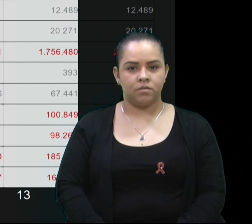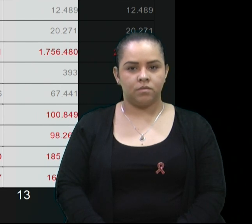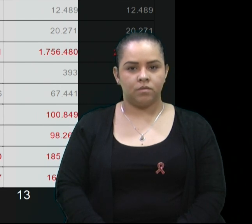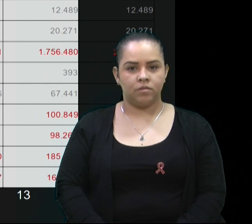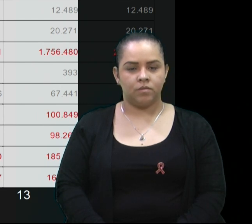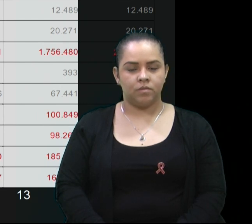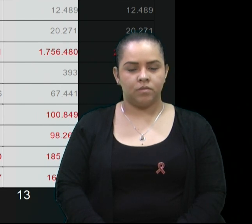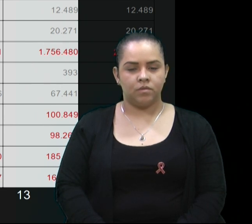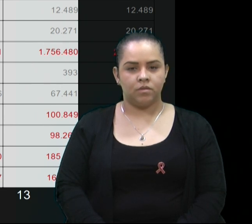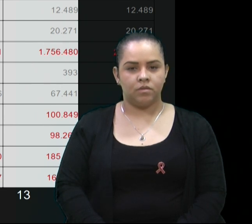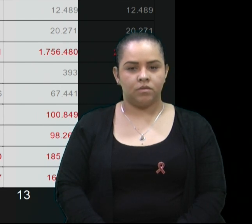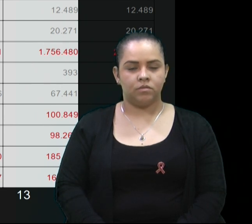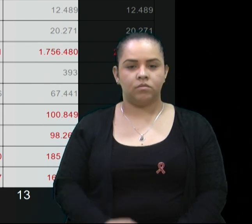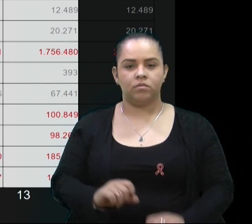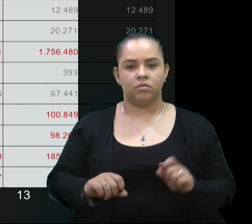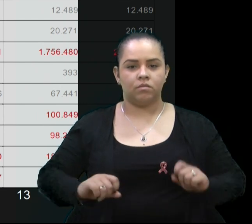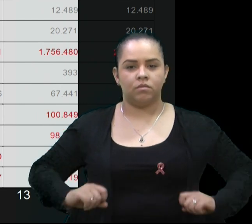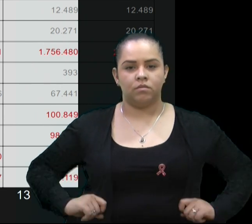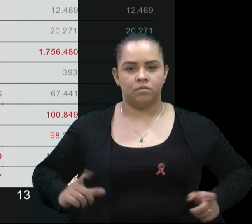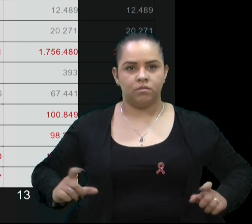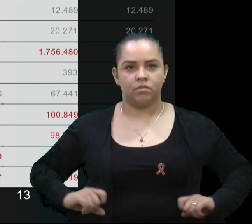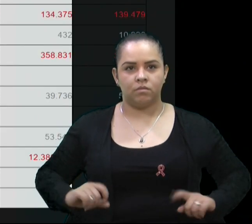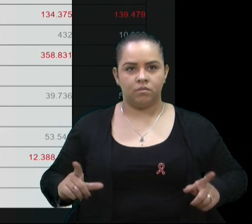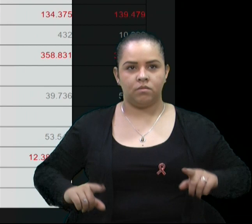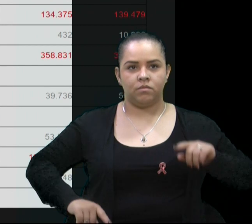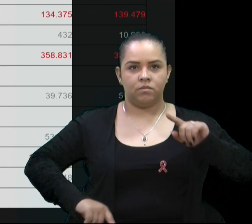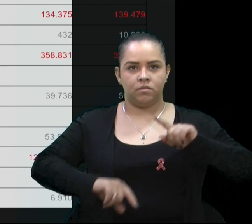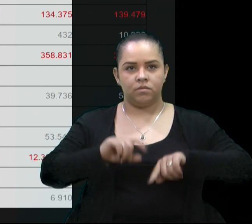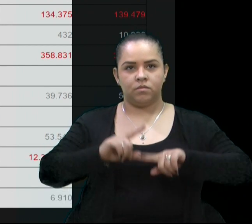Então, despesas com serviços.